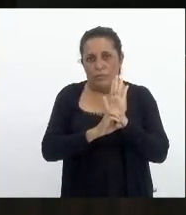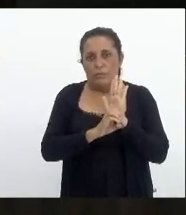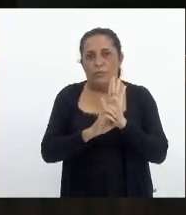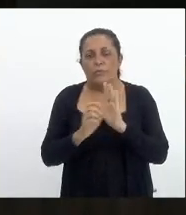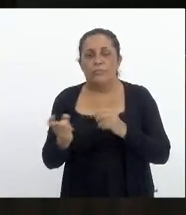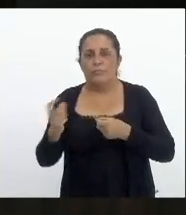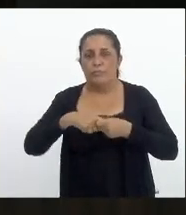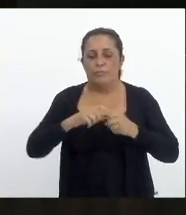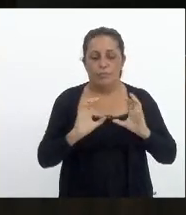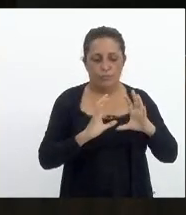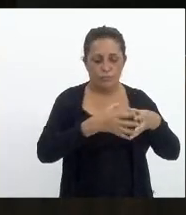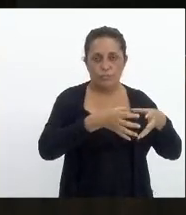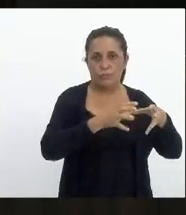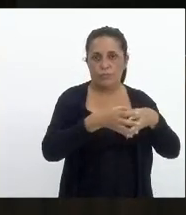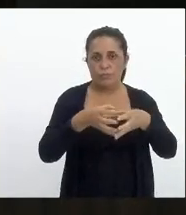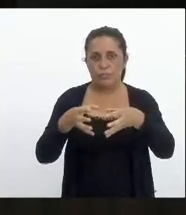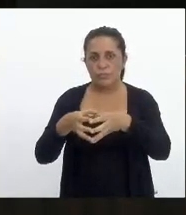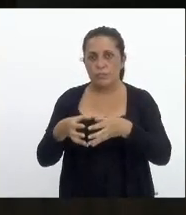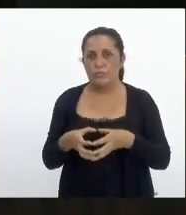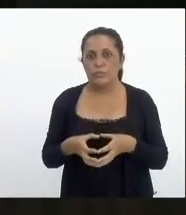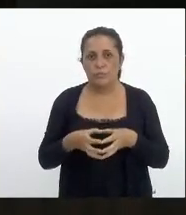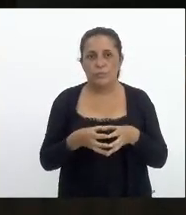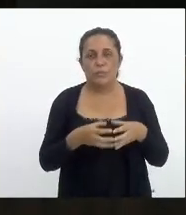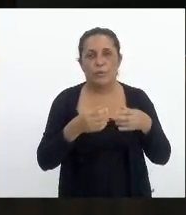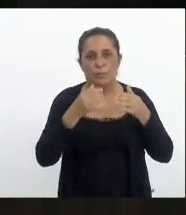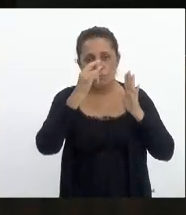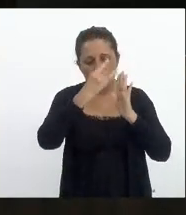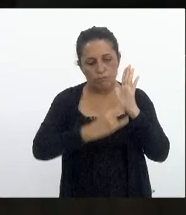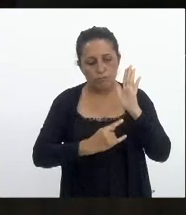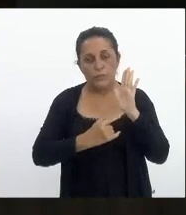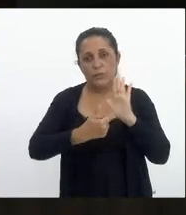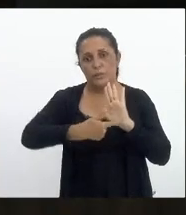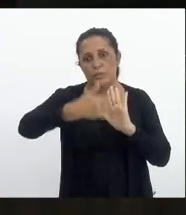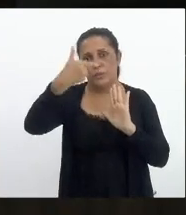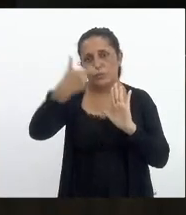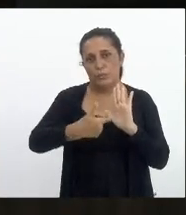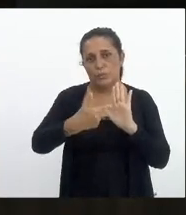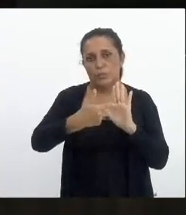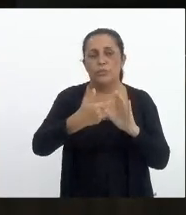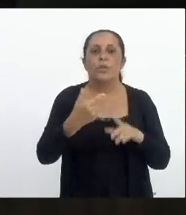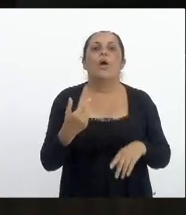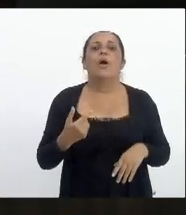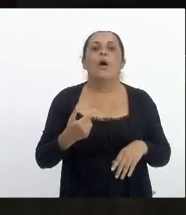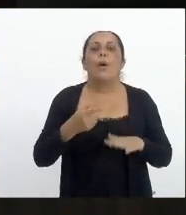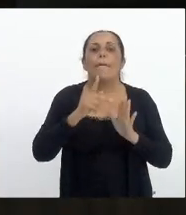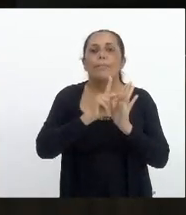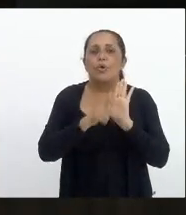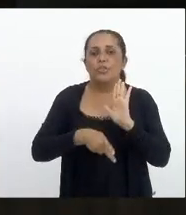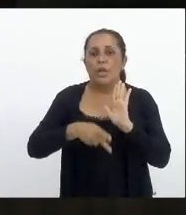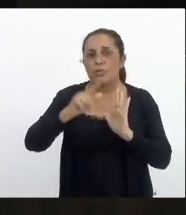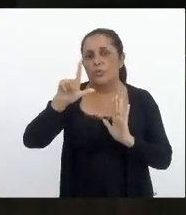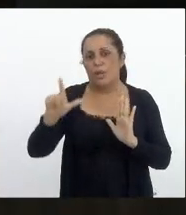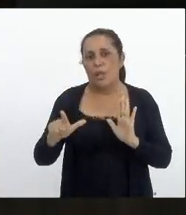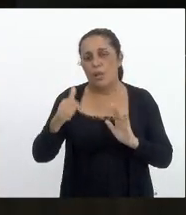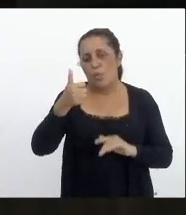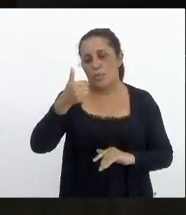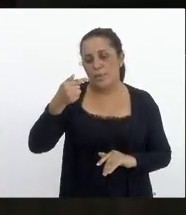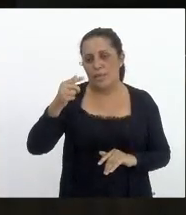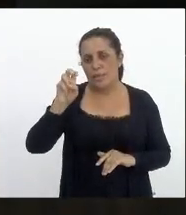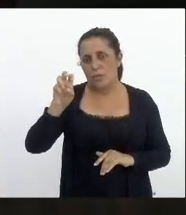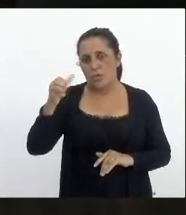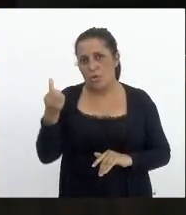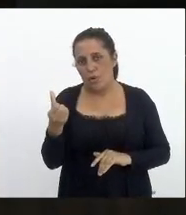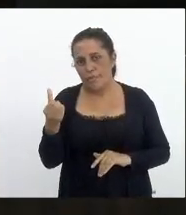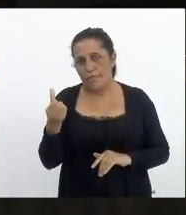as comissões em tramitação ordinária em segunda discussão projeto de lei 1759 de 2016 de